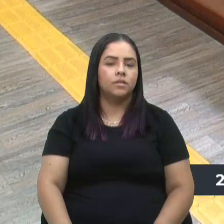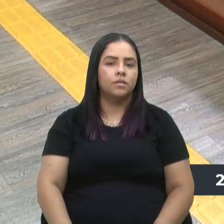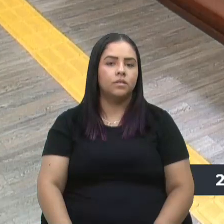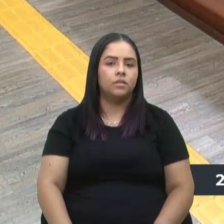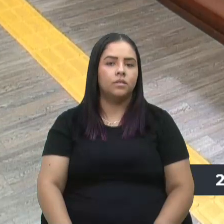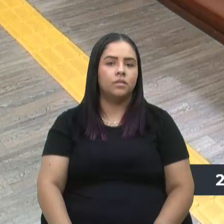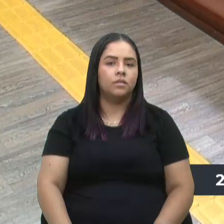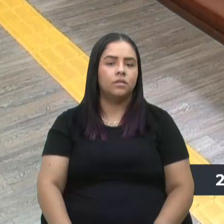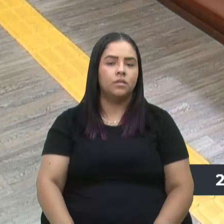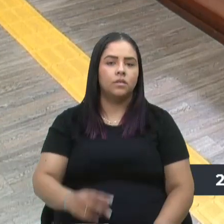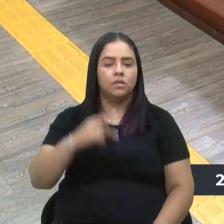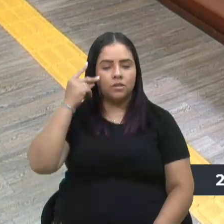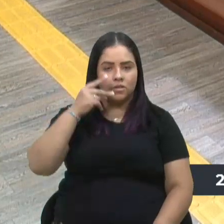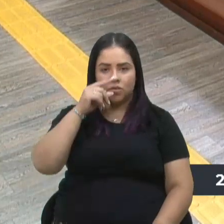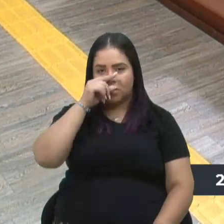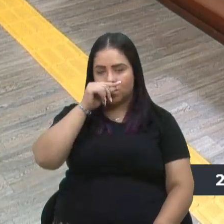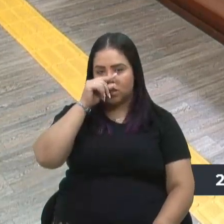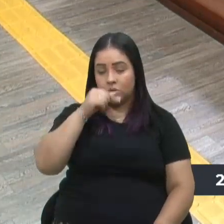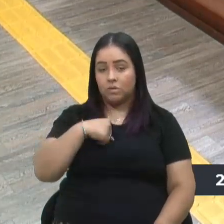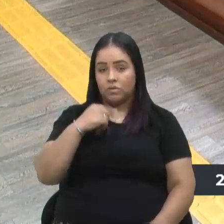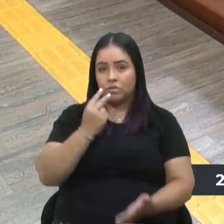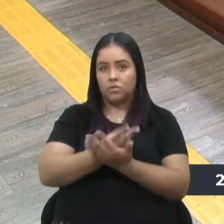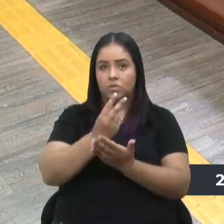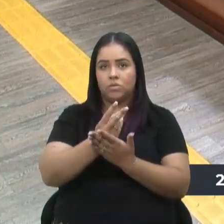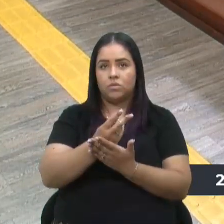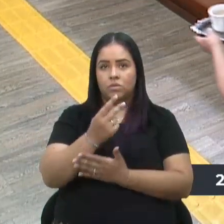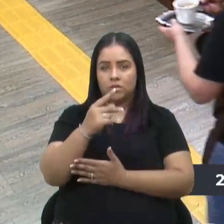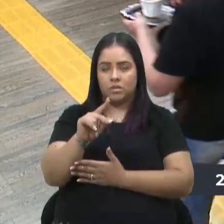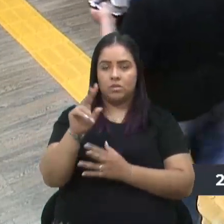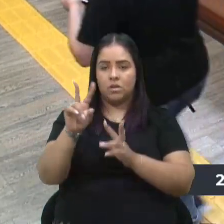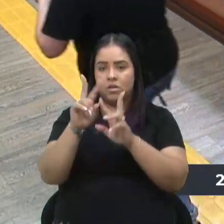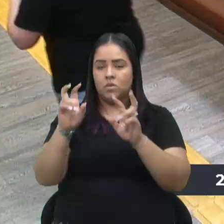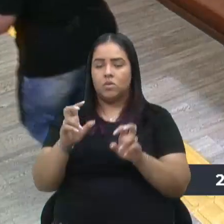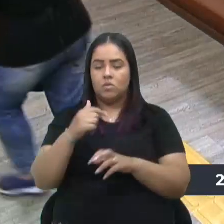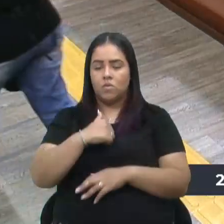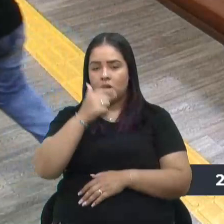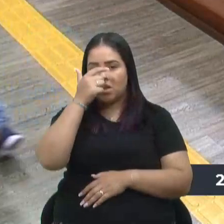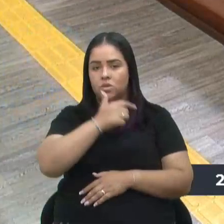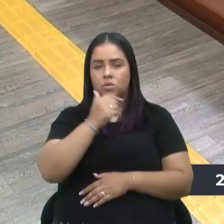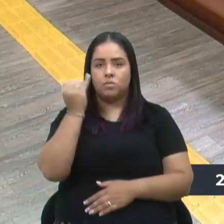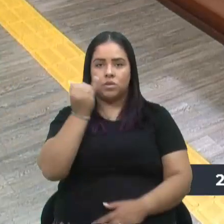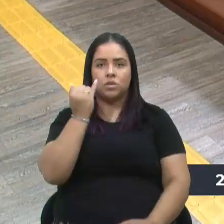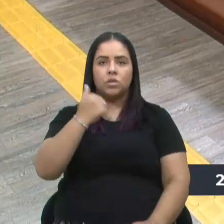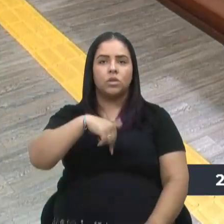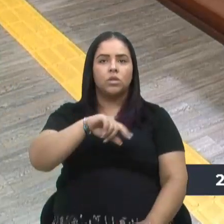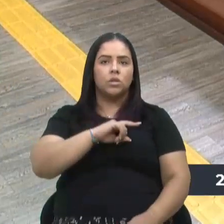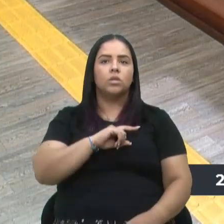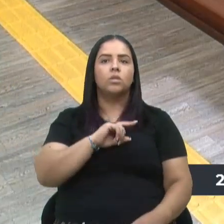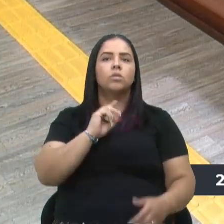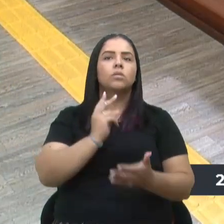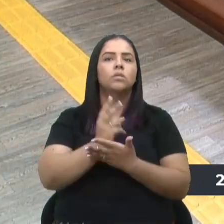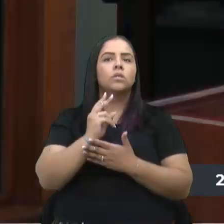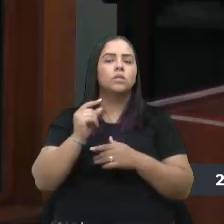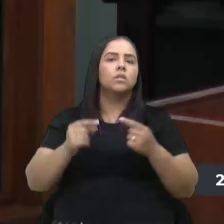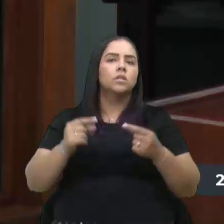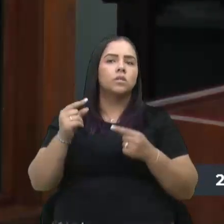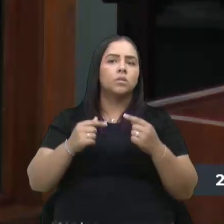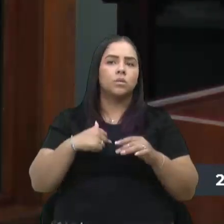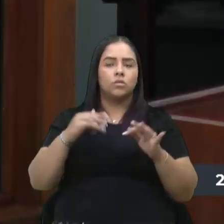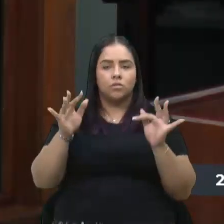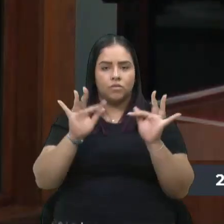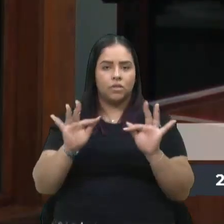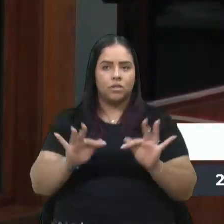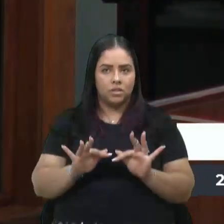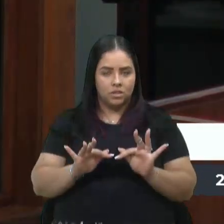vereador Fontenelle, vou seguir no seu tema. Eu acho que é importante a gente manter o debate, e fico muito feliz